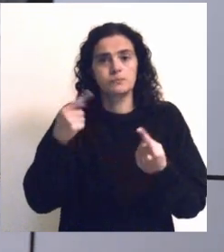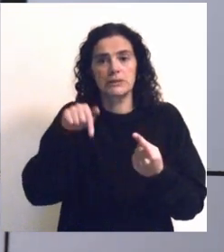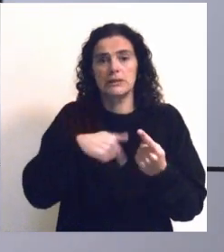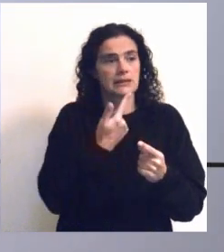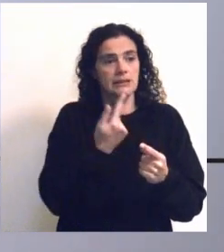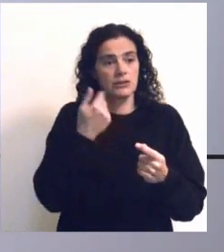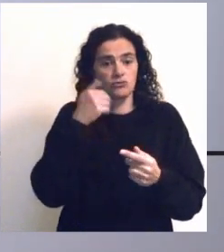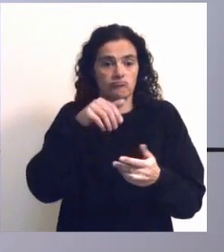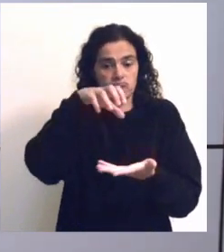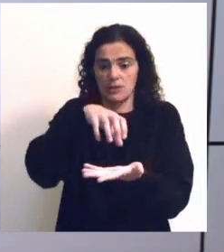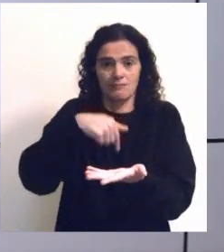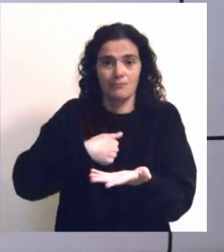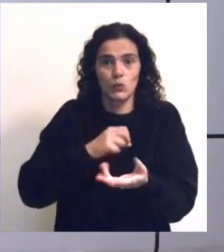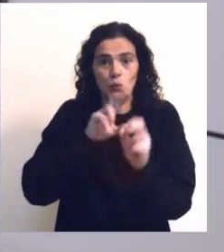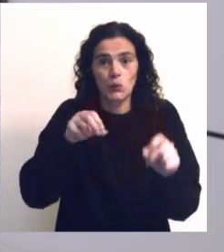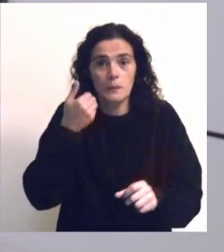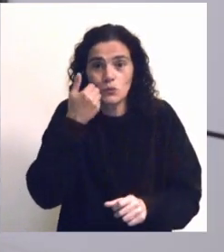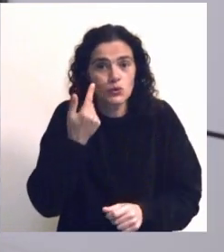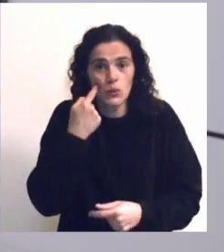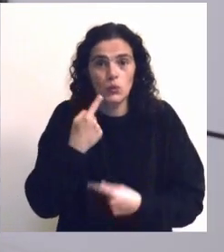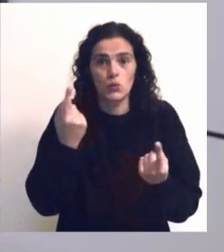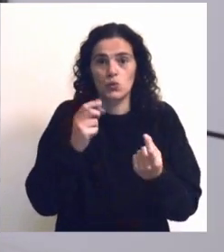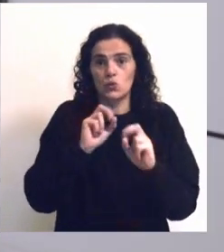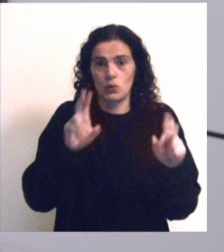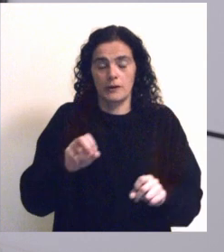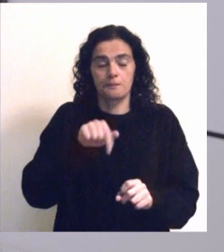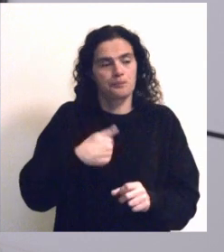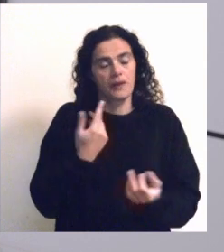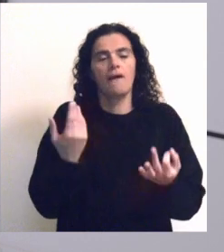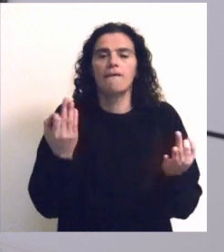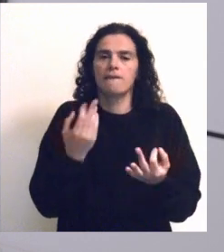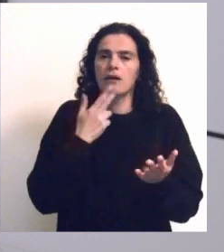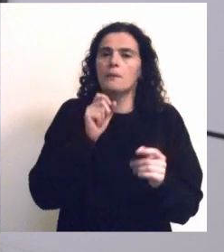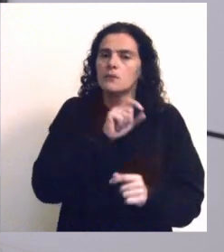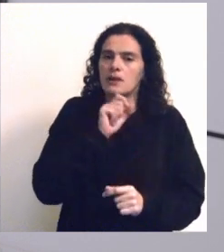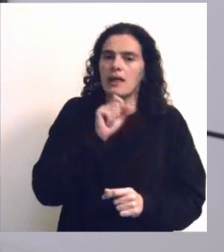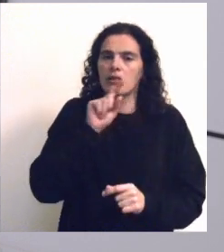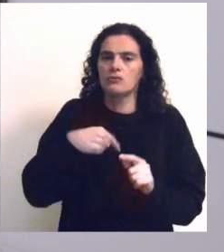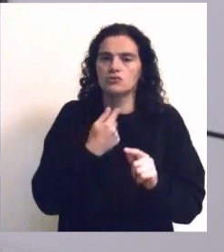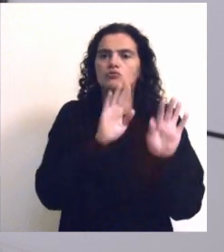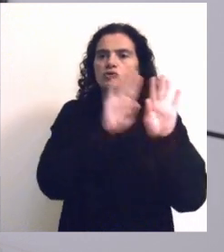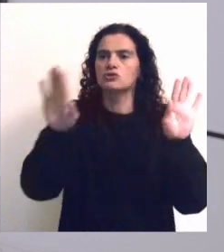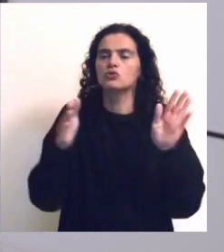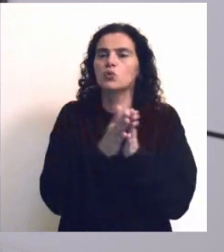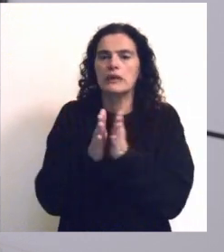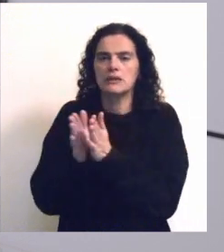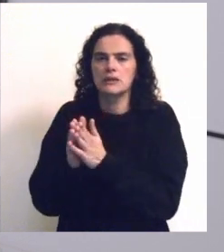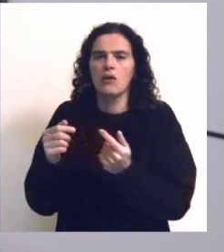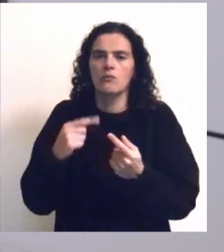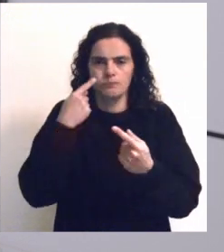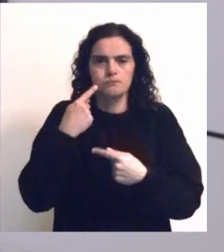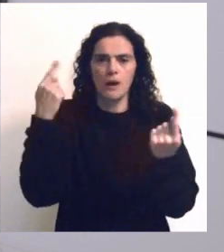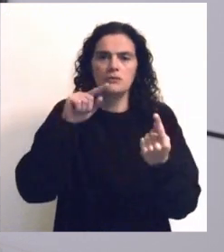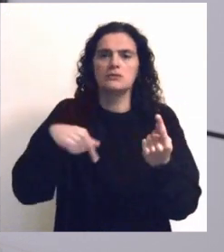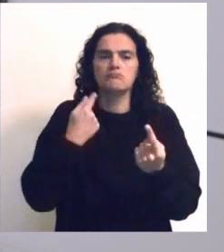tinha sido apresentada aqui nas instalações do museu. É realmente uma oportunidade, ao fazermos estas exposições da coleção,